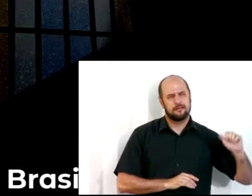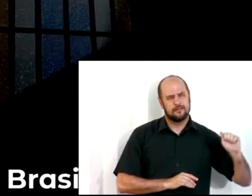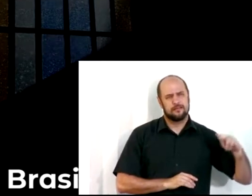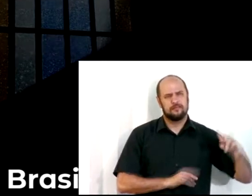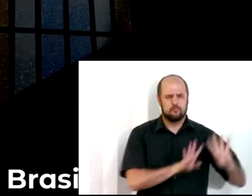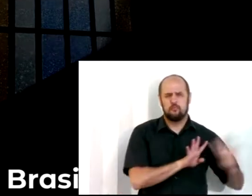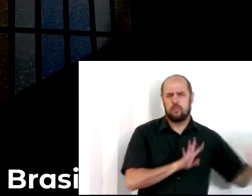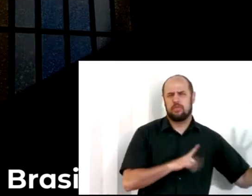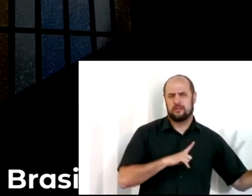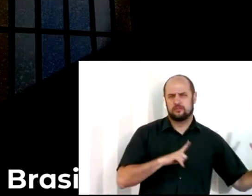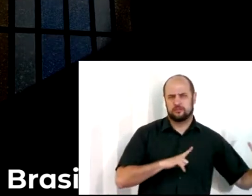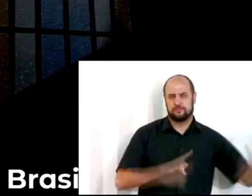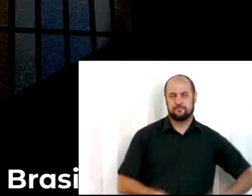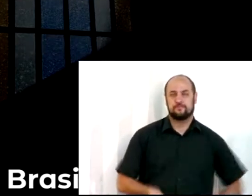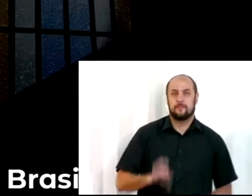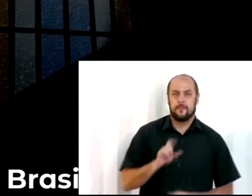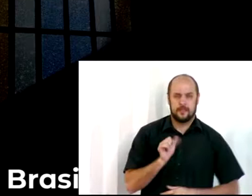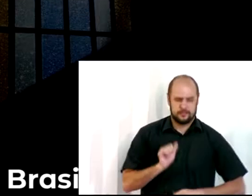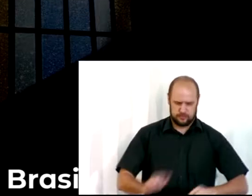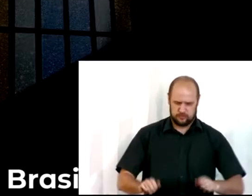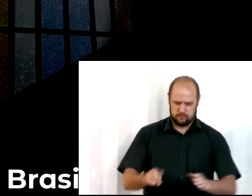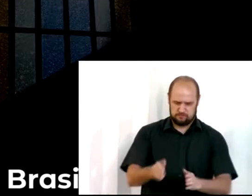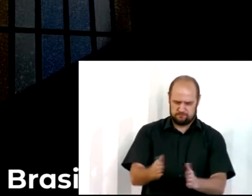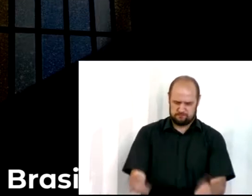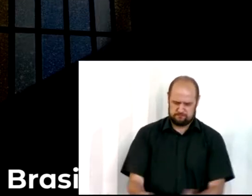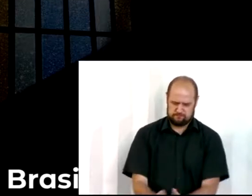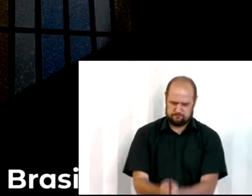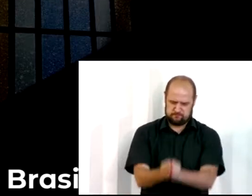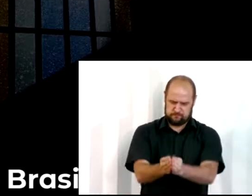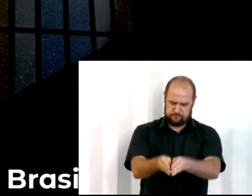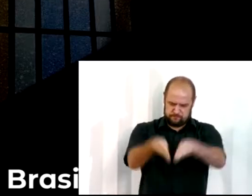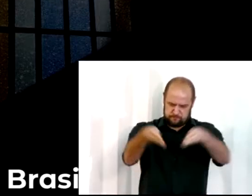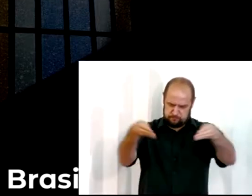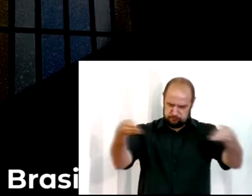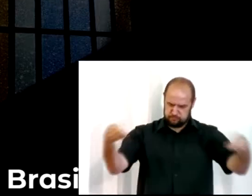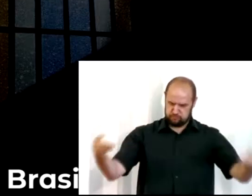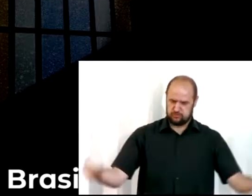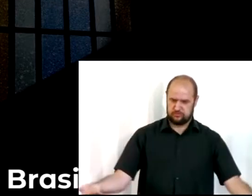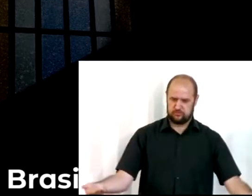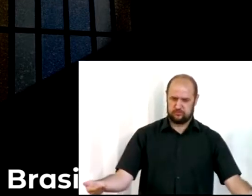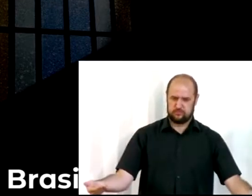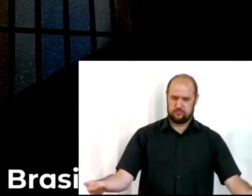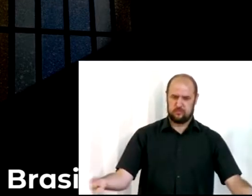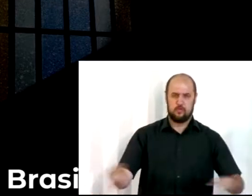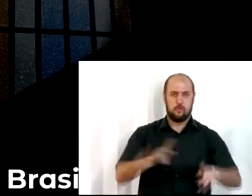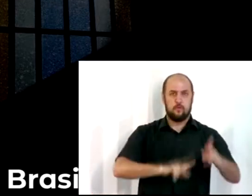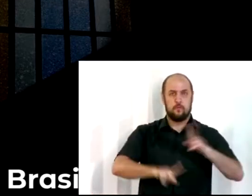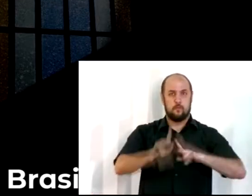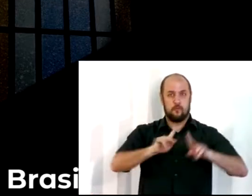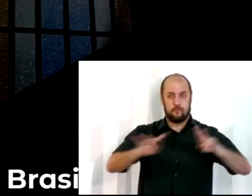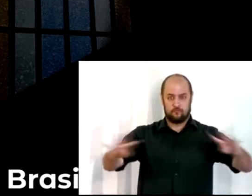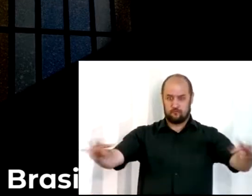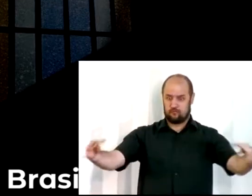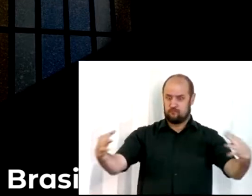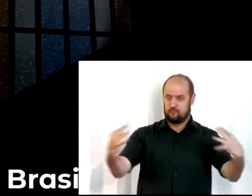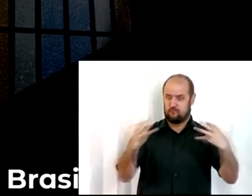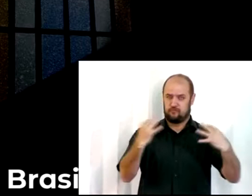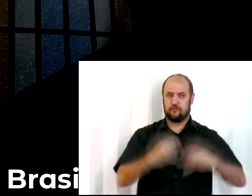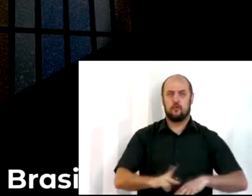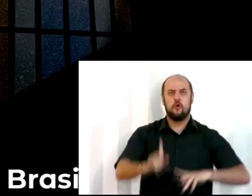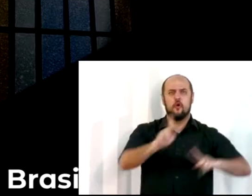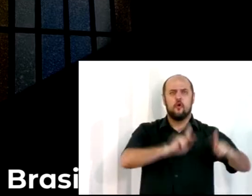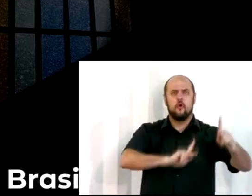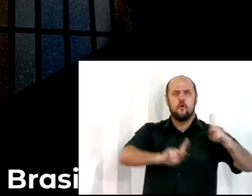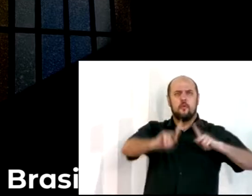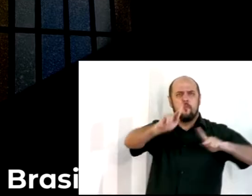Esdras abriu o livro à vista de todo o povo, porque estava acima dele. Abrindo-o, todo o povo